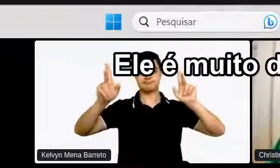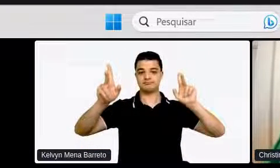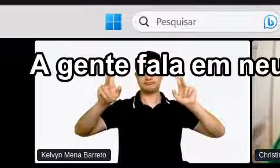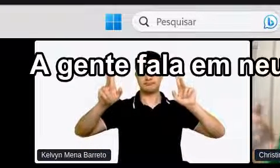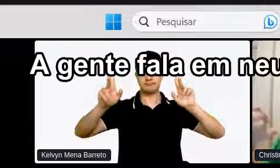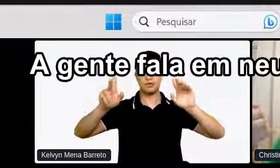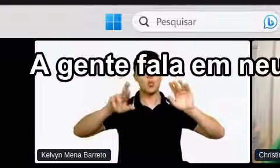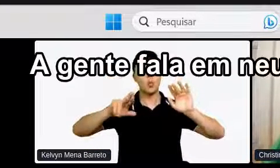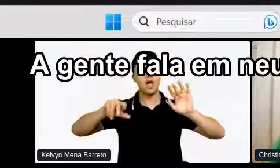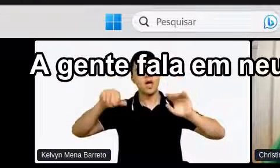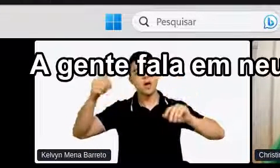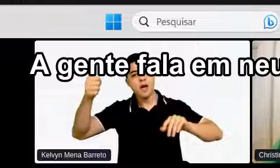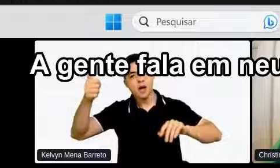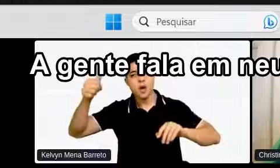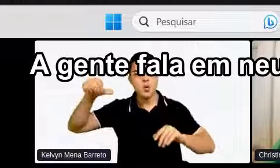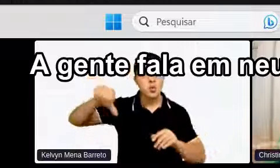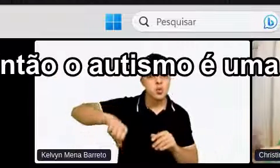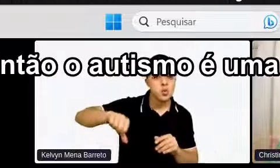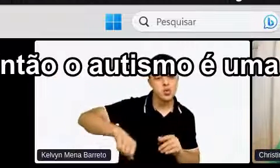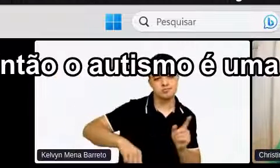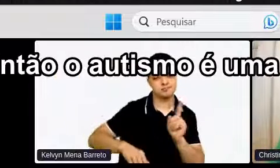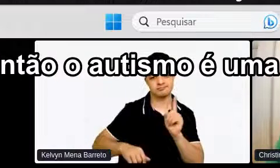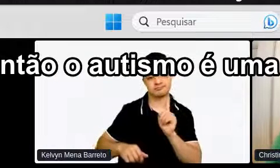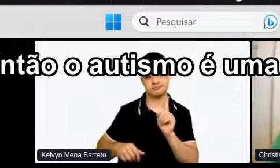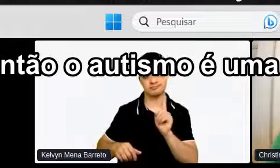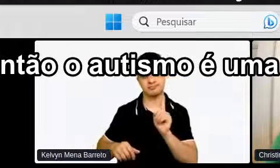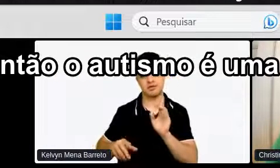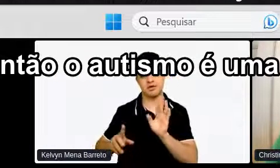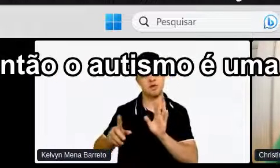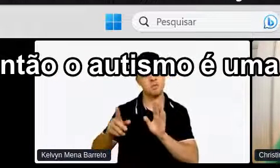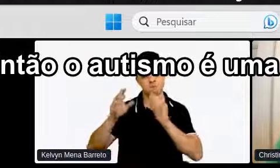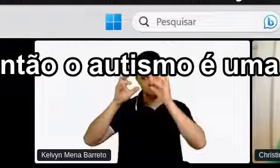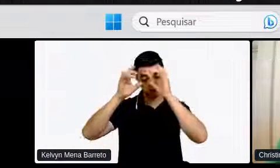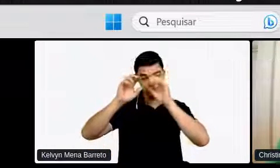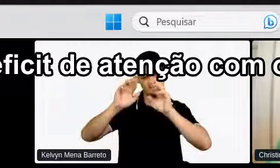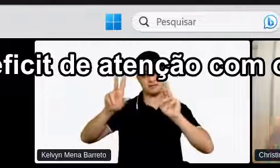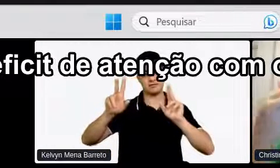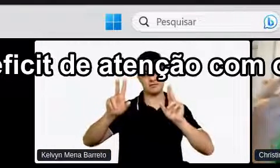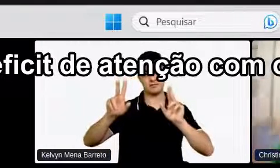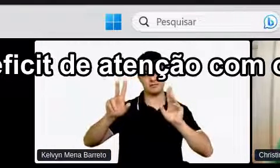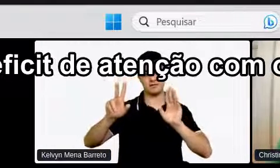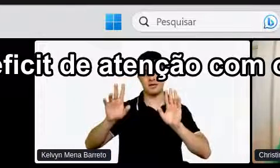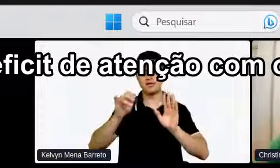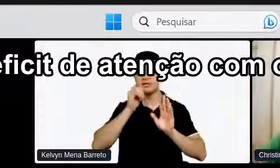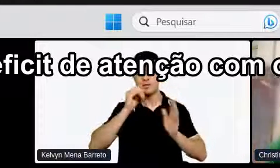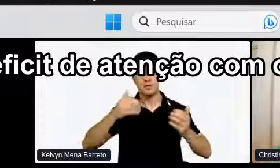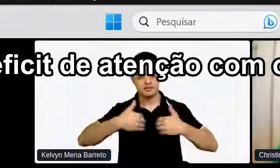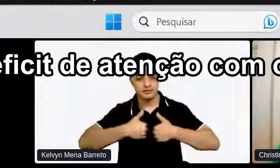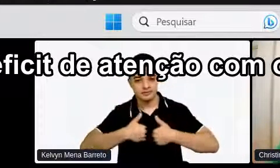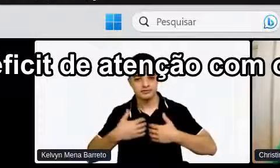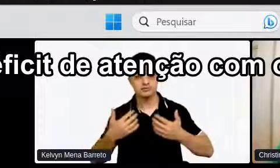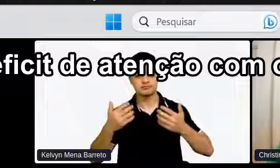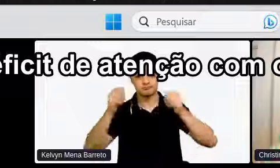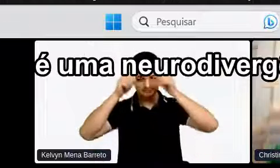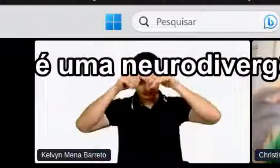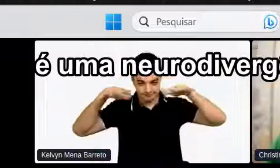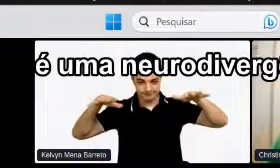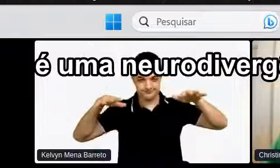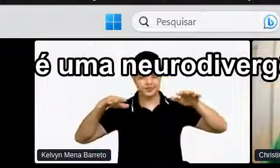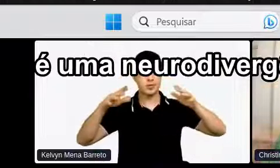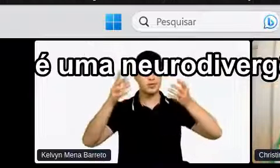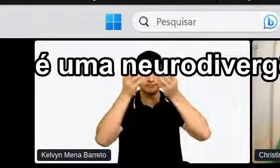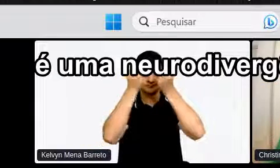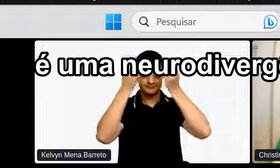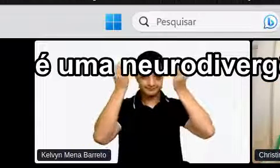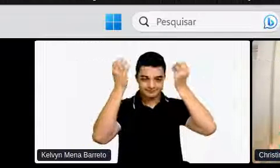diferente A gente fala Em neurodivergência Então o autismo É uma neurodivergência O déficit de atenção Com ou sem Peratividade É uma